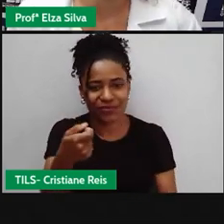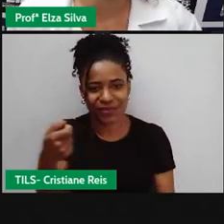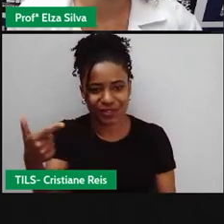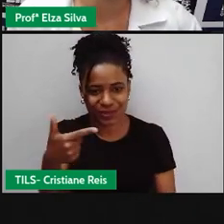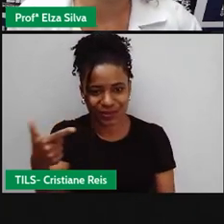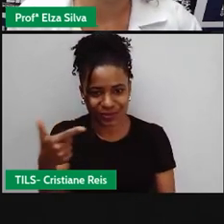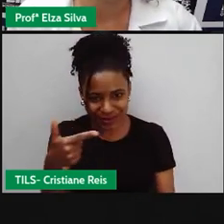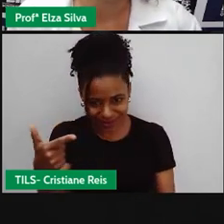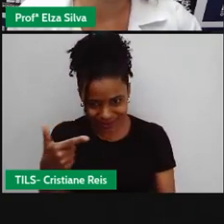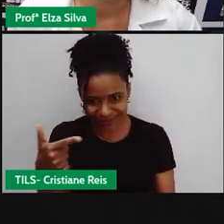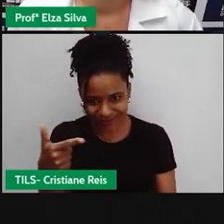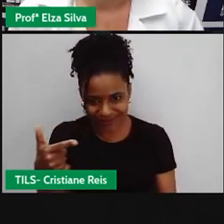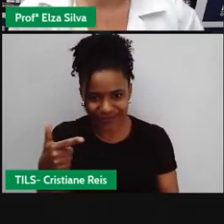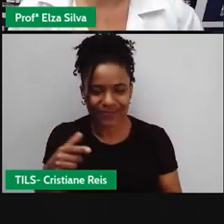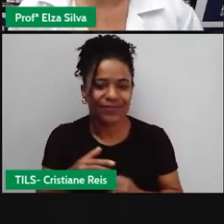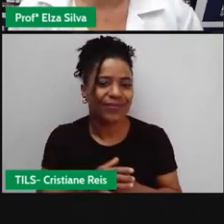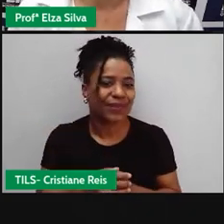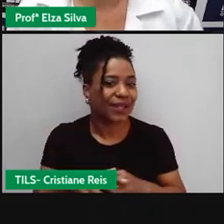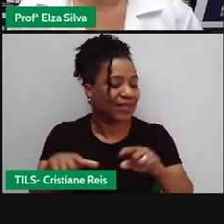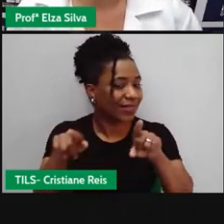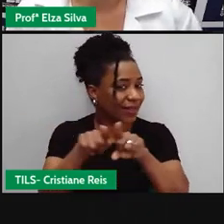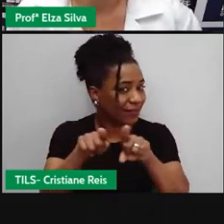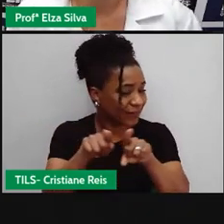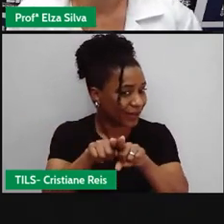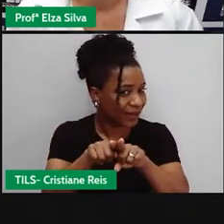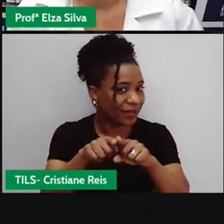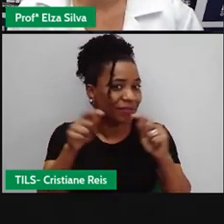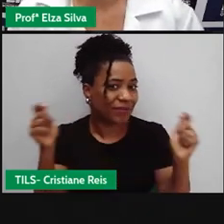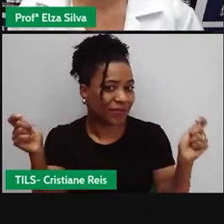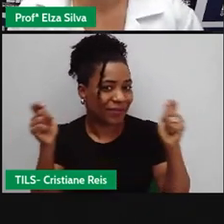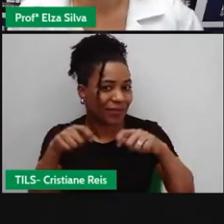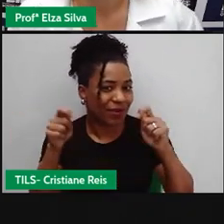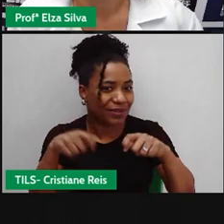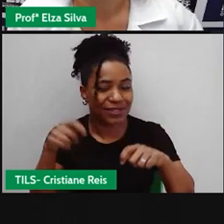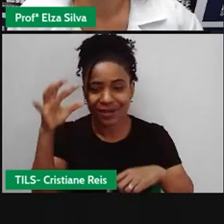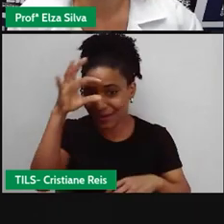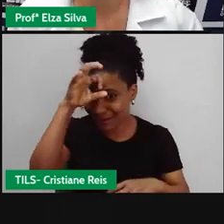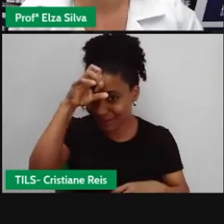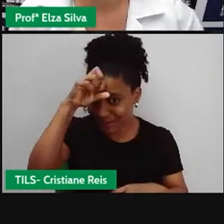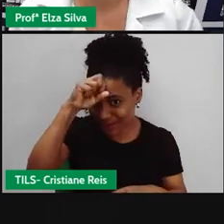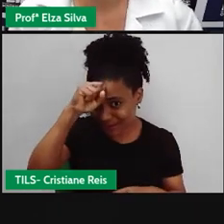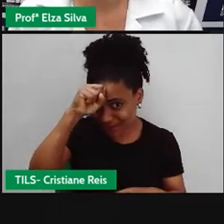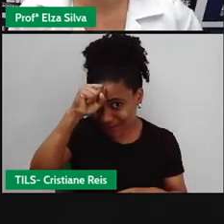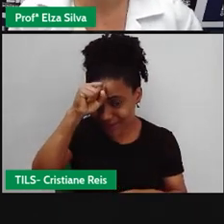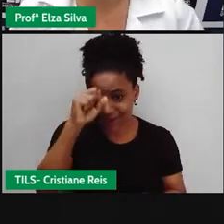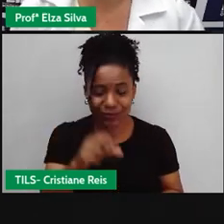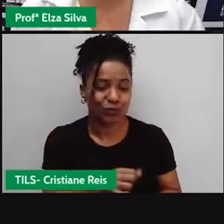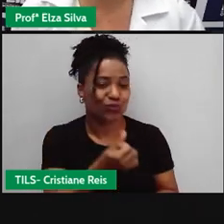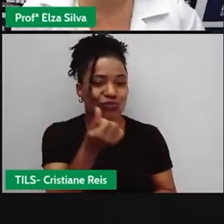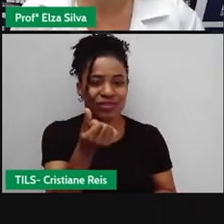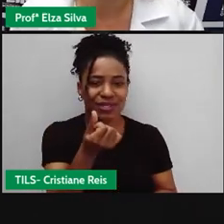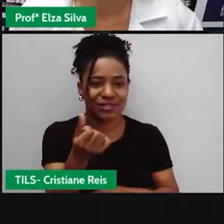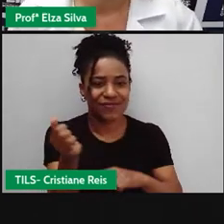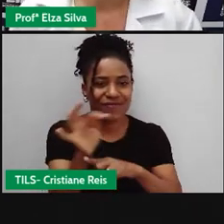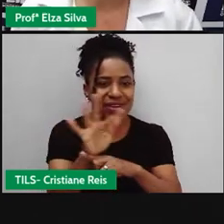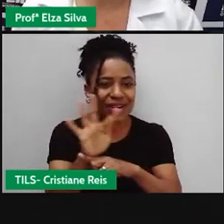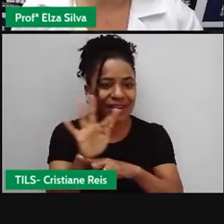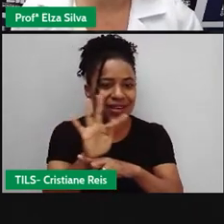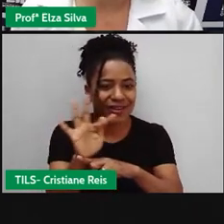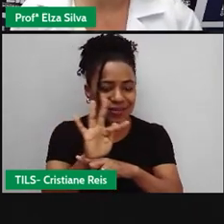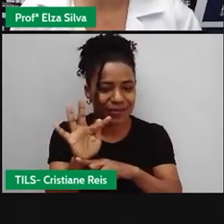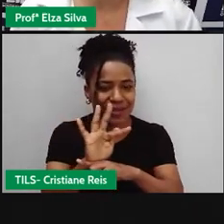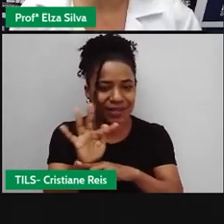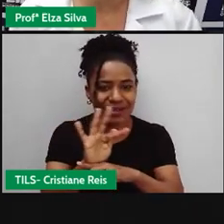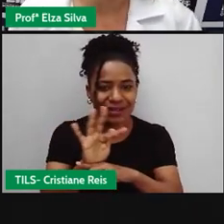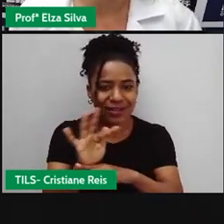all six films Você vai poder Aprender um pouco Sobre estes filmes E descobrir Os